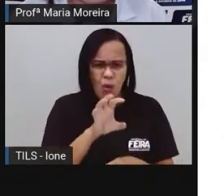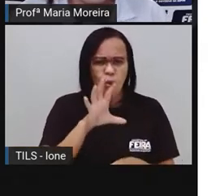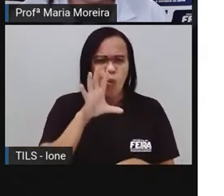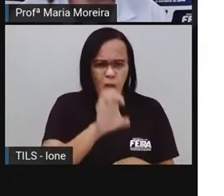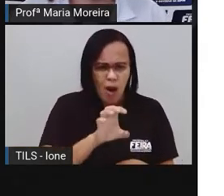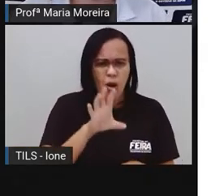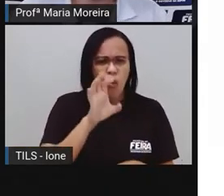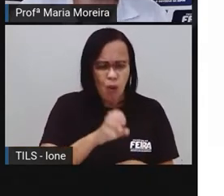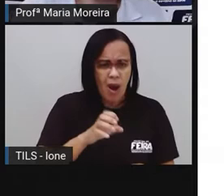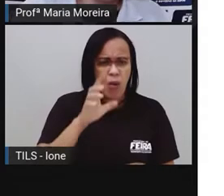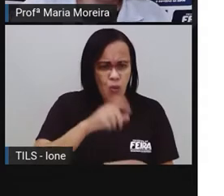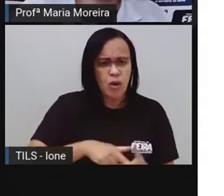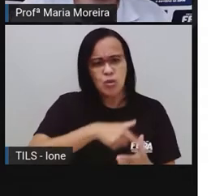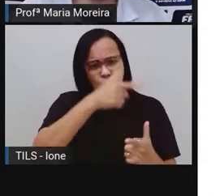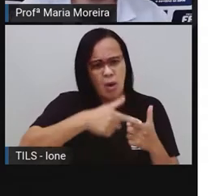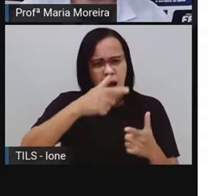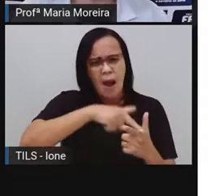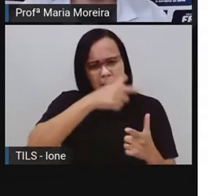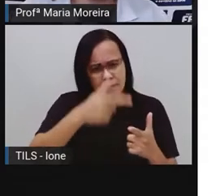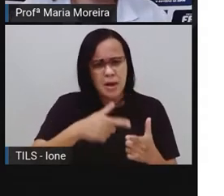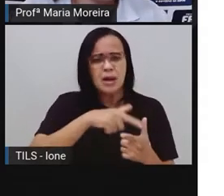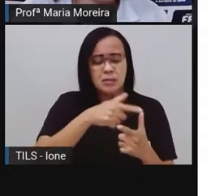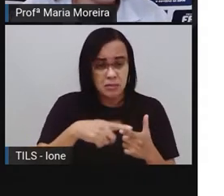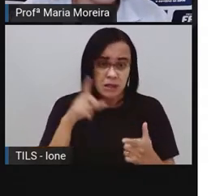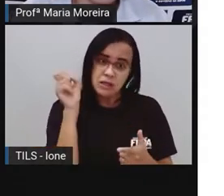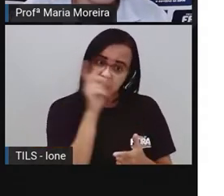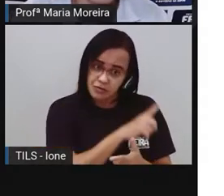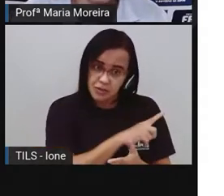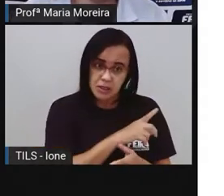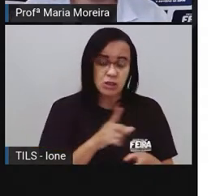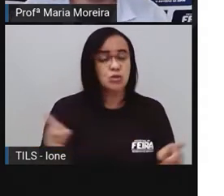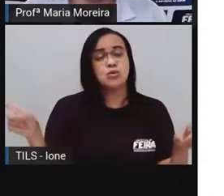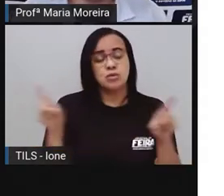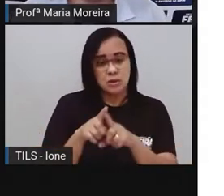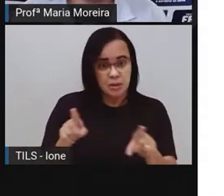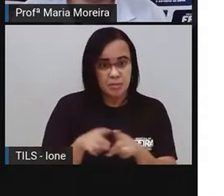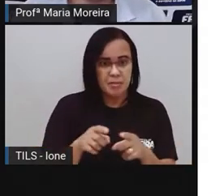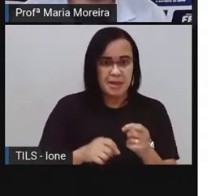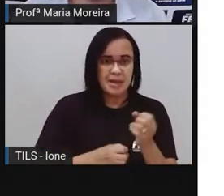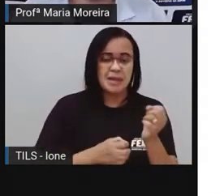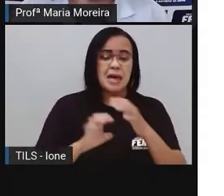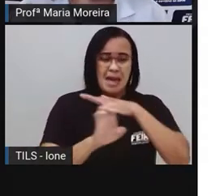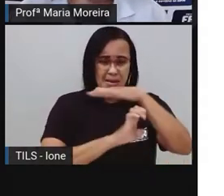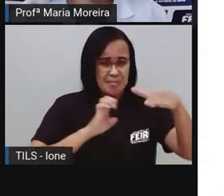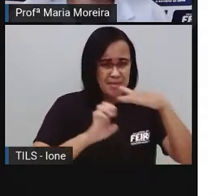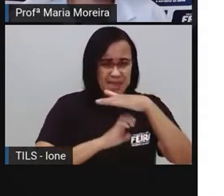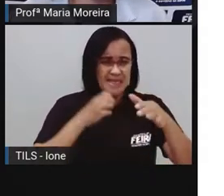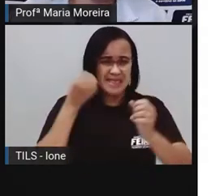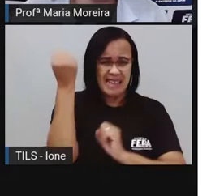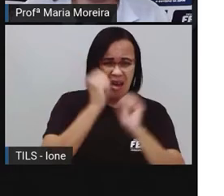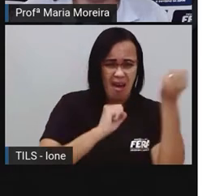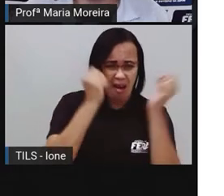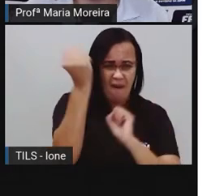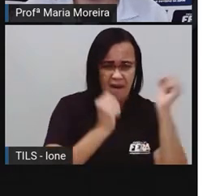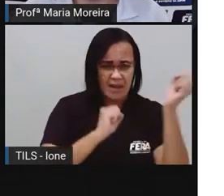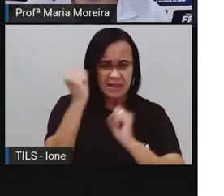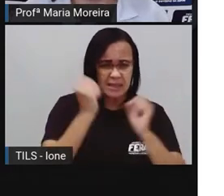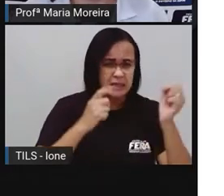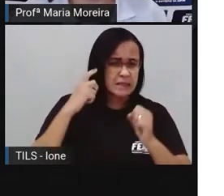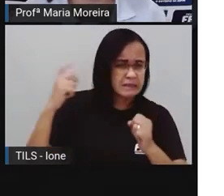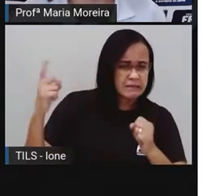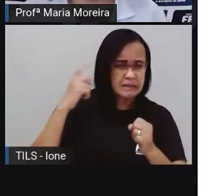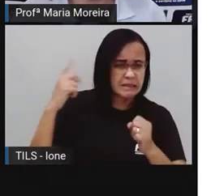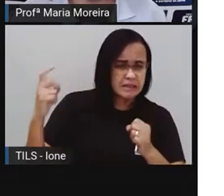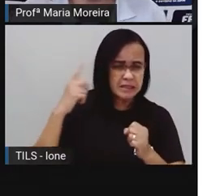sons de máquinas, música alta, ruído da TV e de eletrodomésticos. Então, tem alguns eletrodomésticos que, para